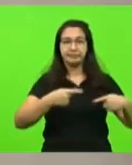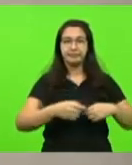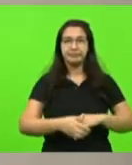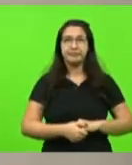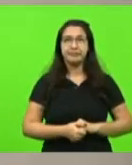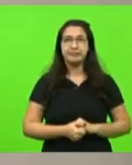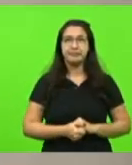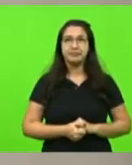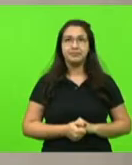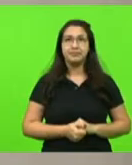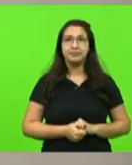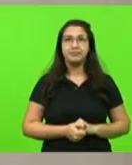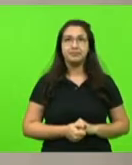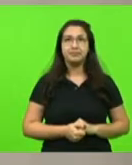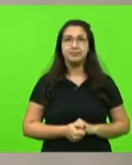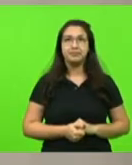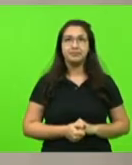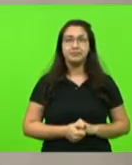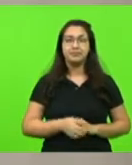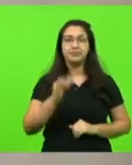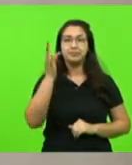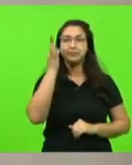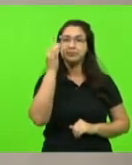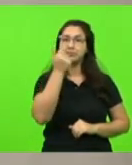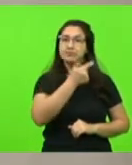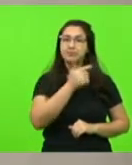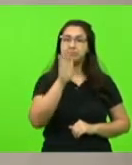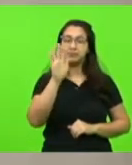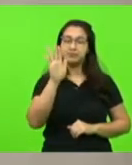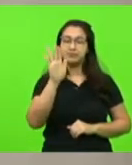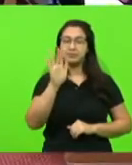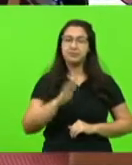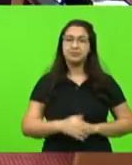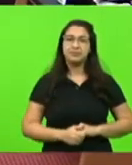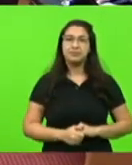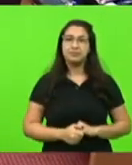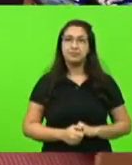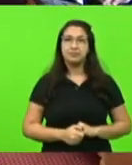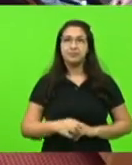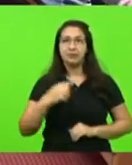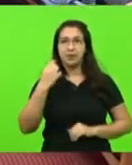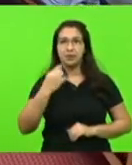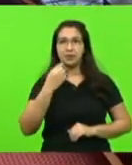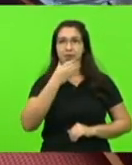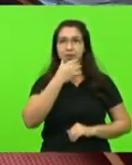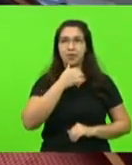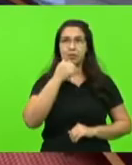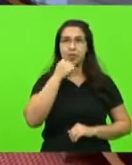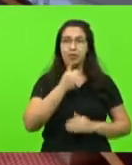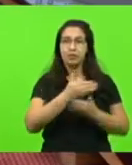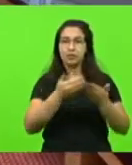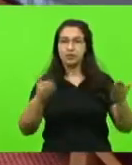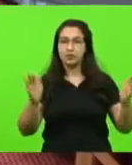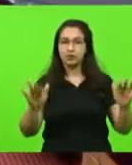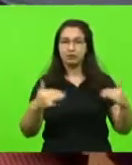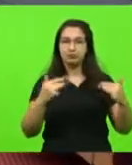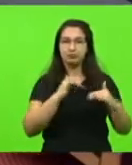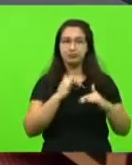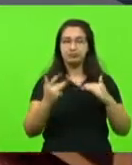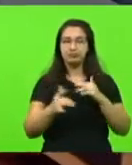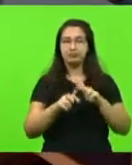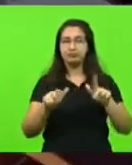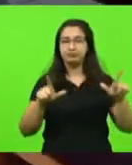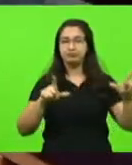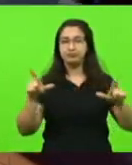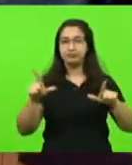Com a palavra o autor do projeto, deputado Fabiano da Luz. Bom presidente, senhores deputados, deputadas, a quem nos acompanha. Na